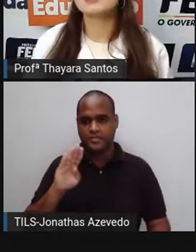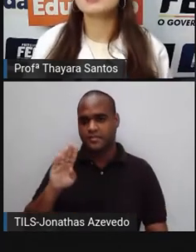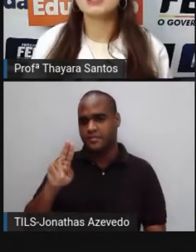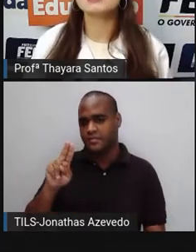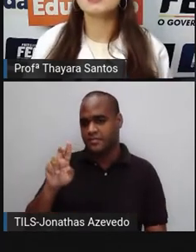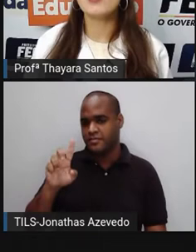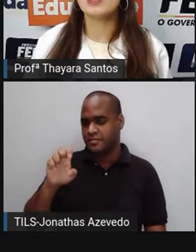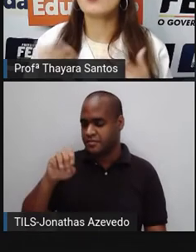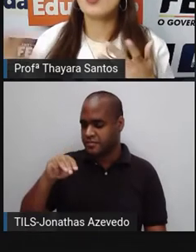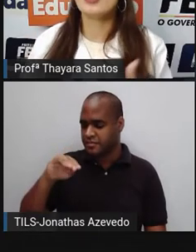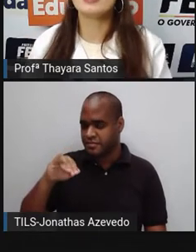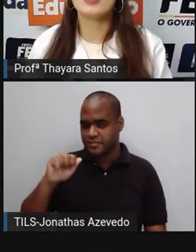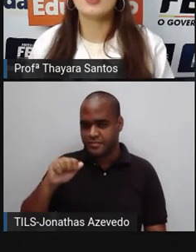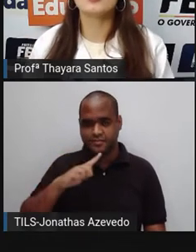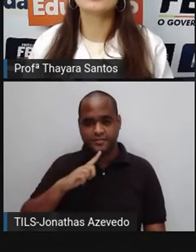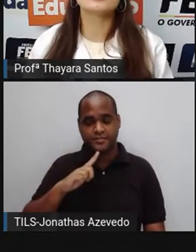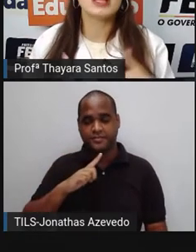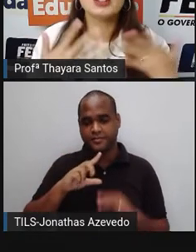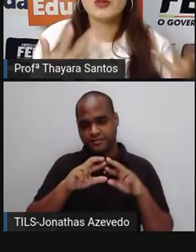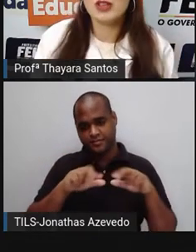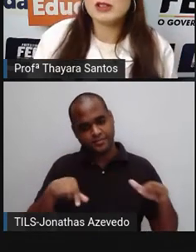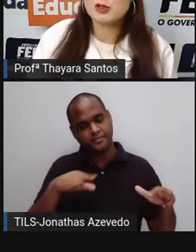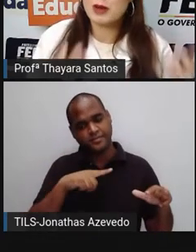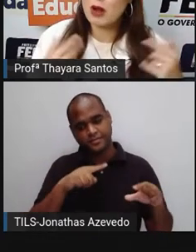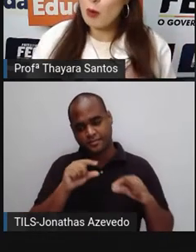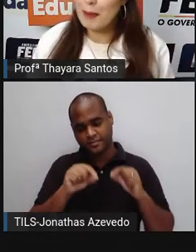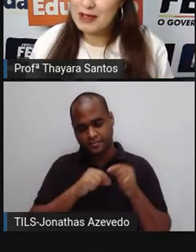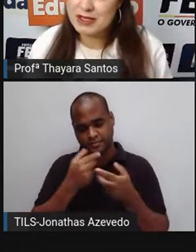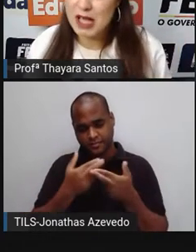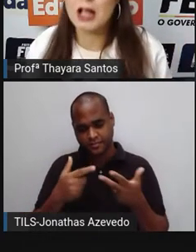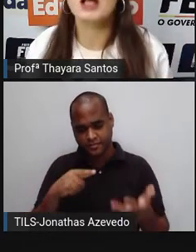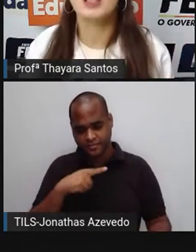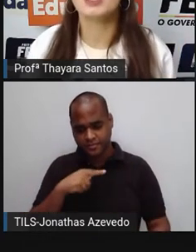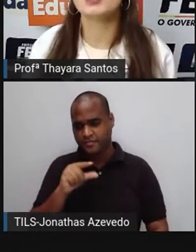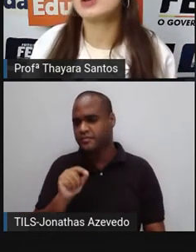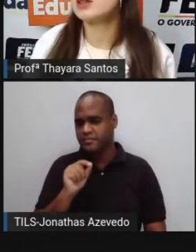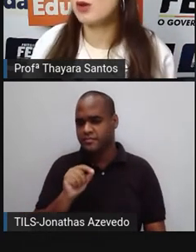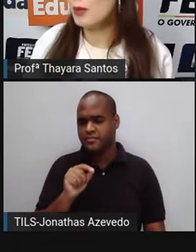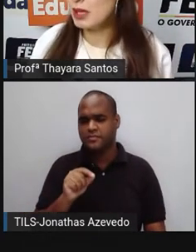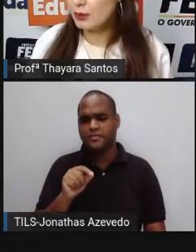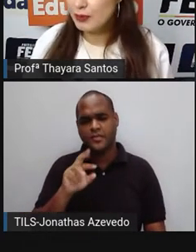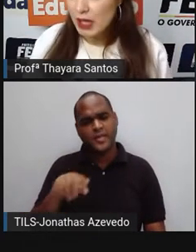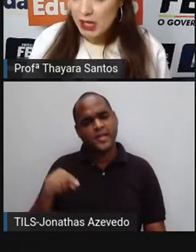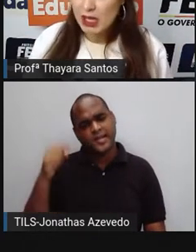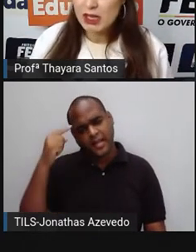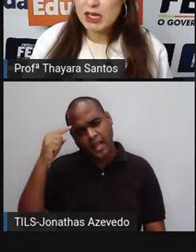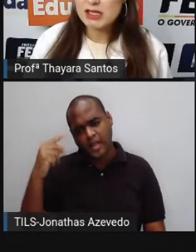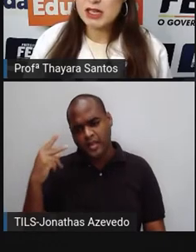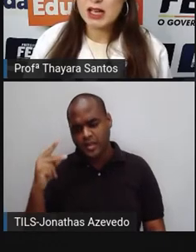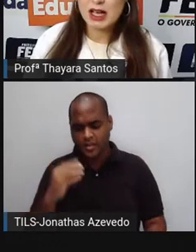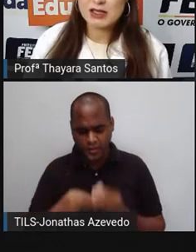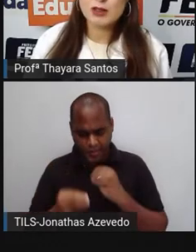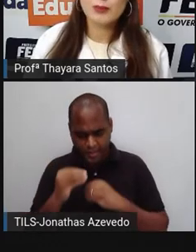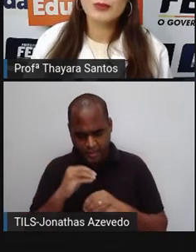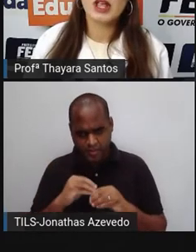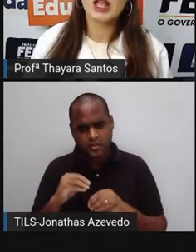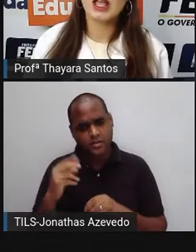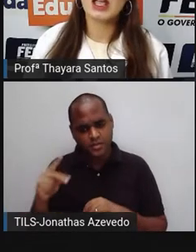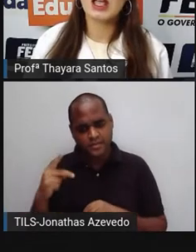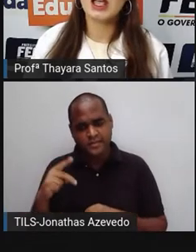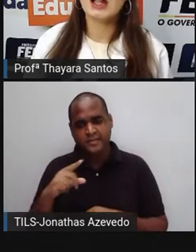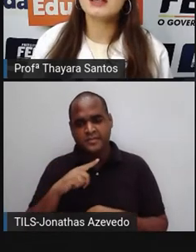nesses casos eles não recorrem a outros artifícios para compensar aquilo que eles comeram. Nesse caso,